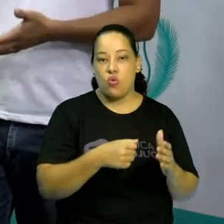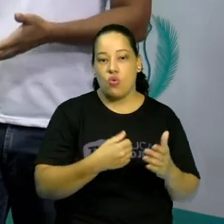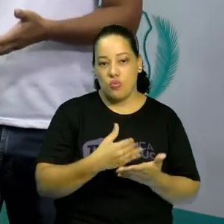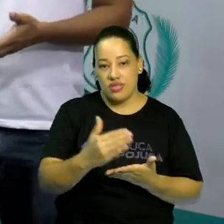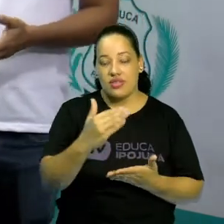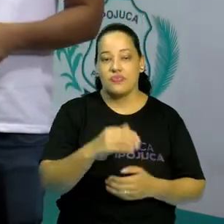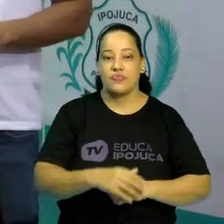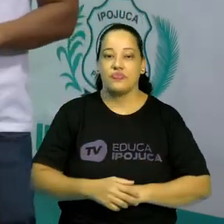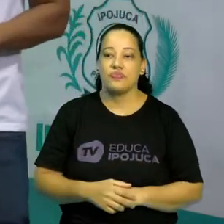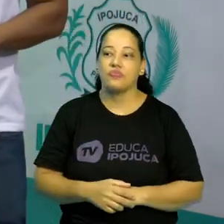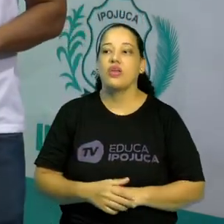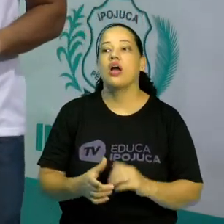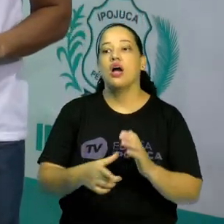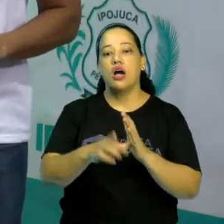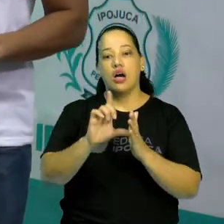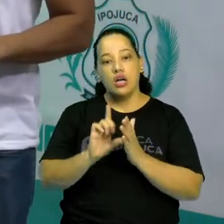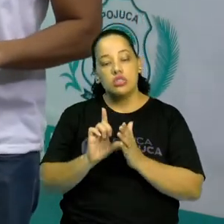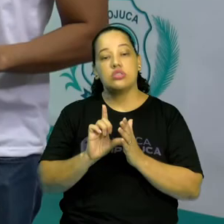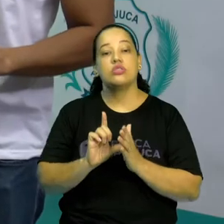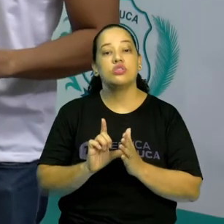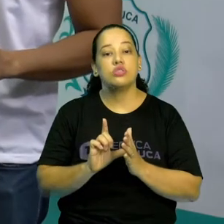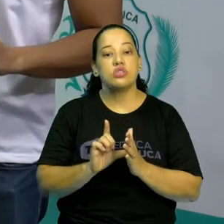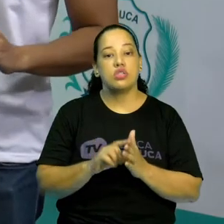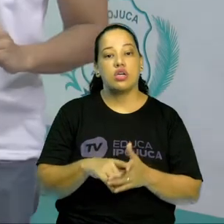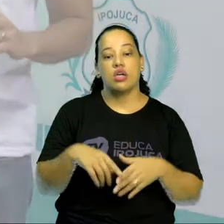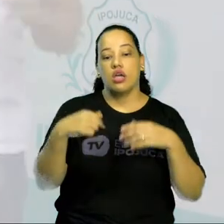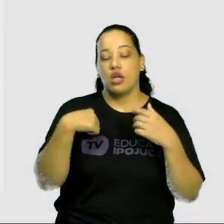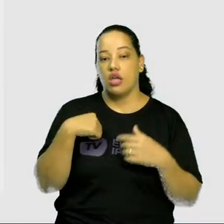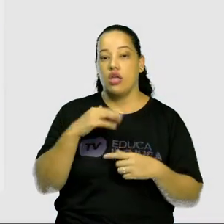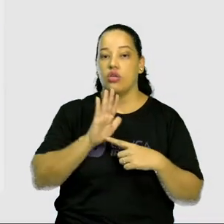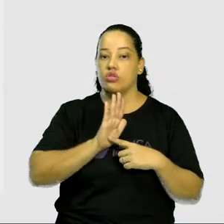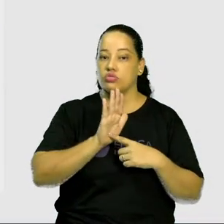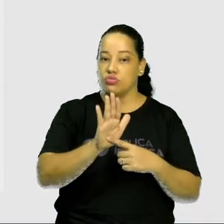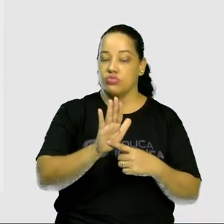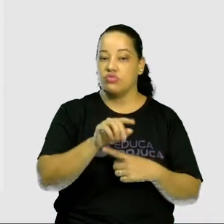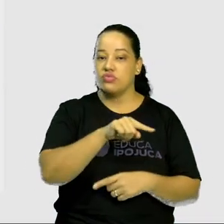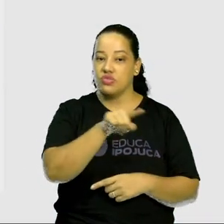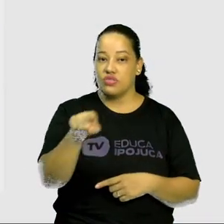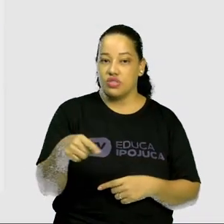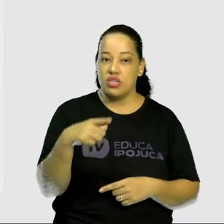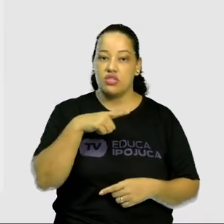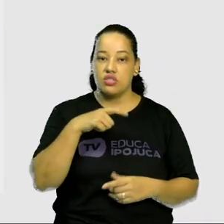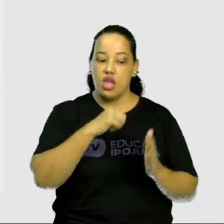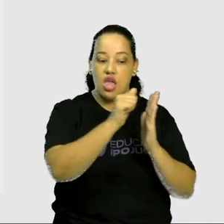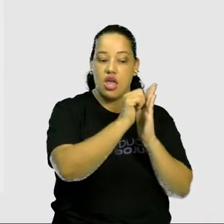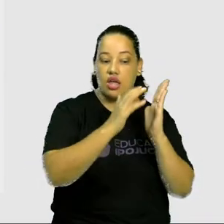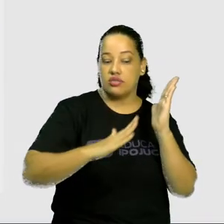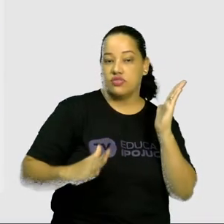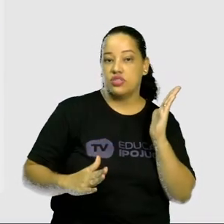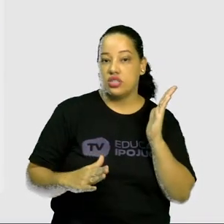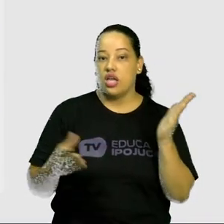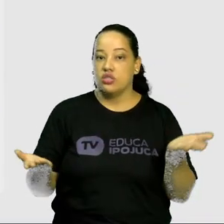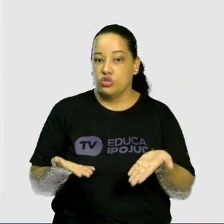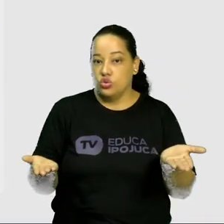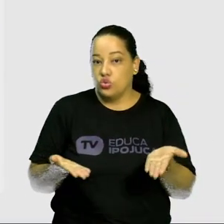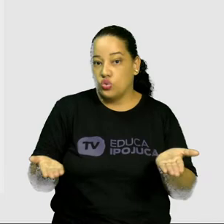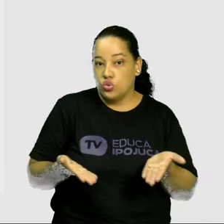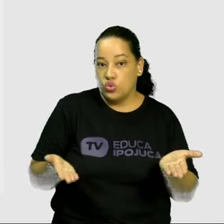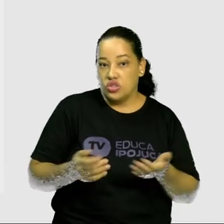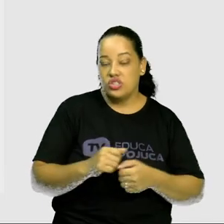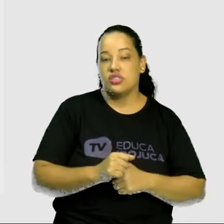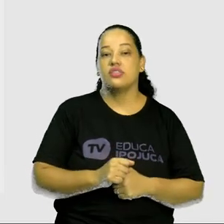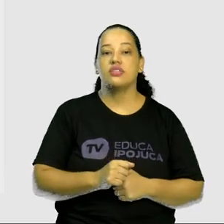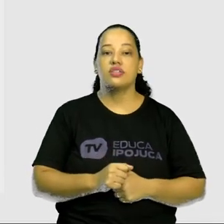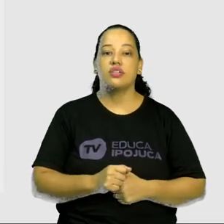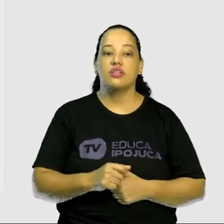Antes da gente finalizar, eu deixo para vocês aqui o nosso exercício, nossa atividade de hoje, tá? Eu